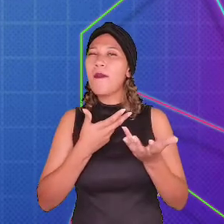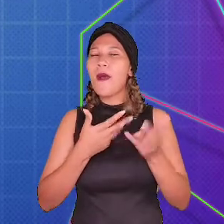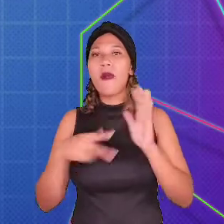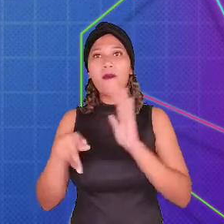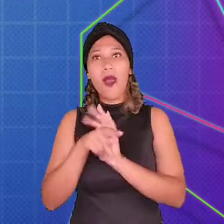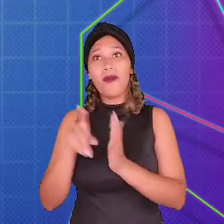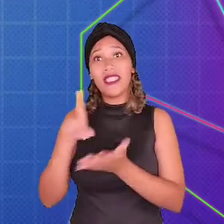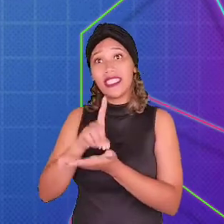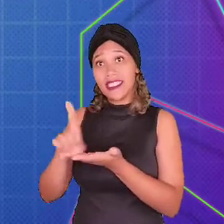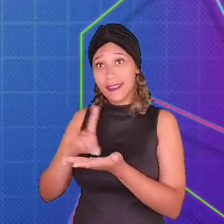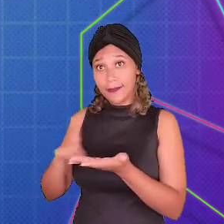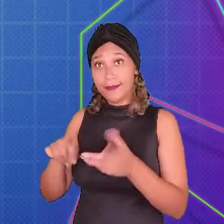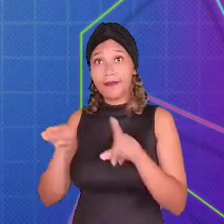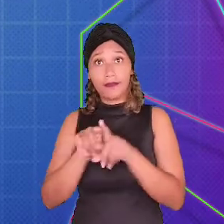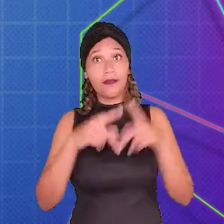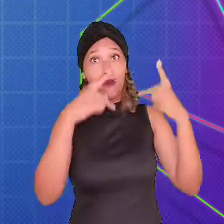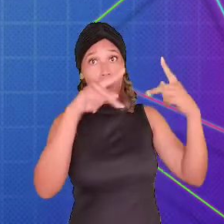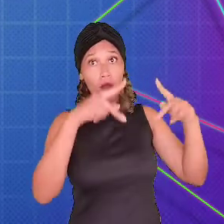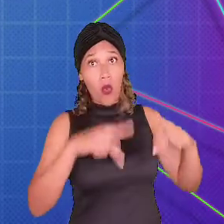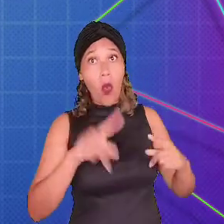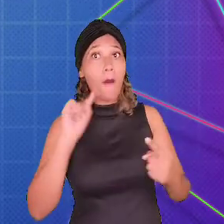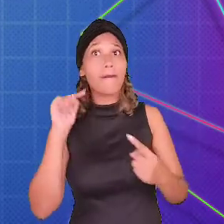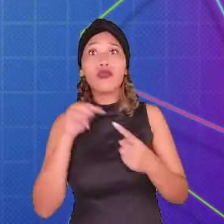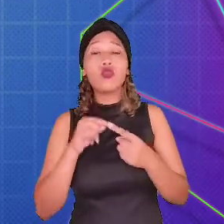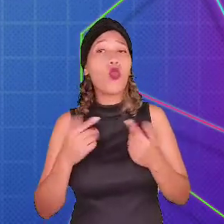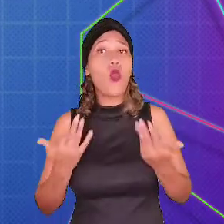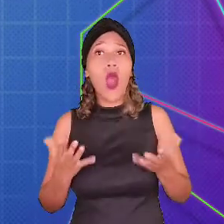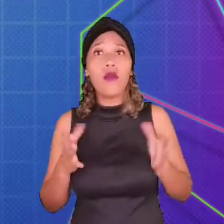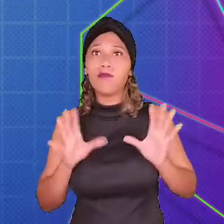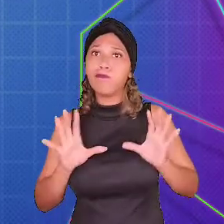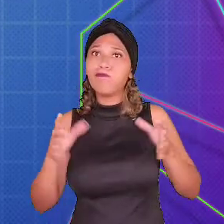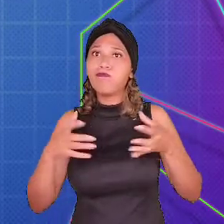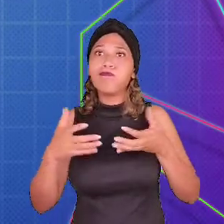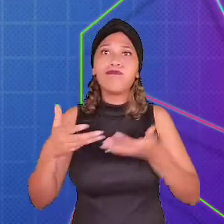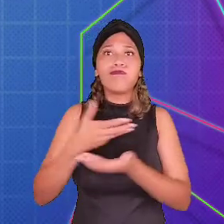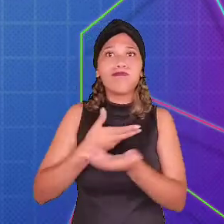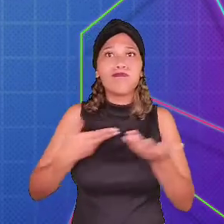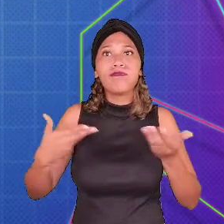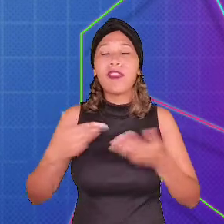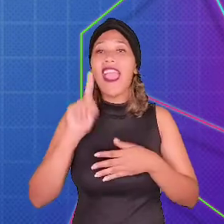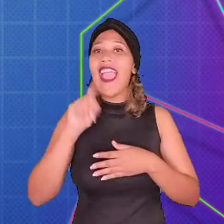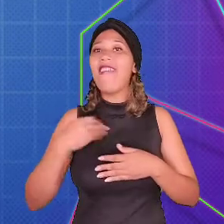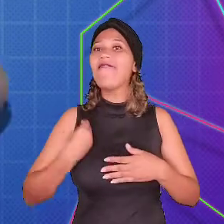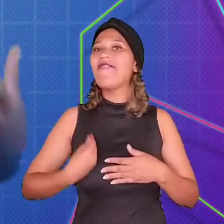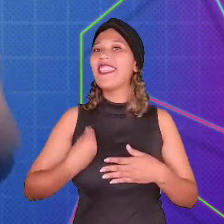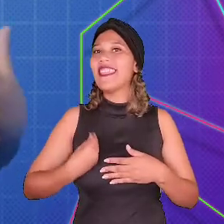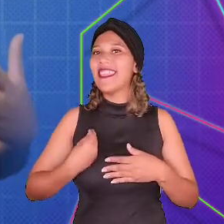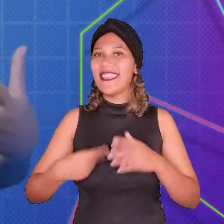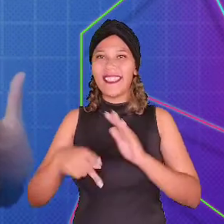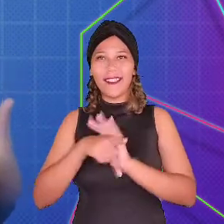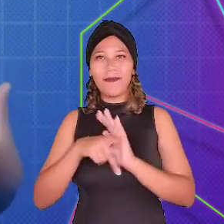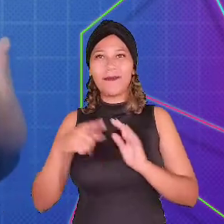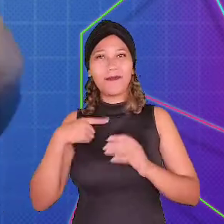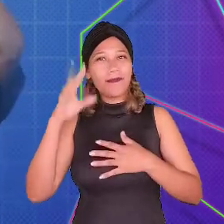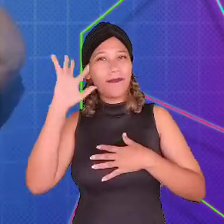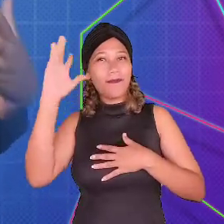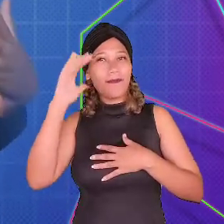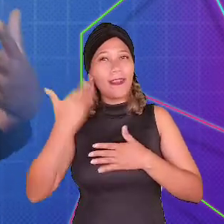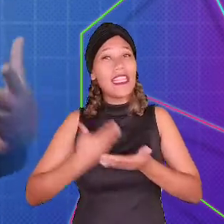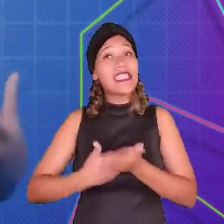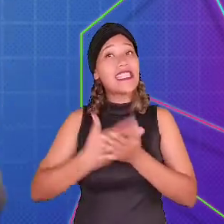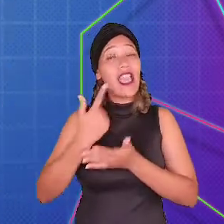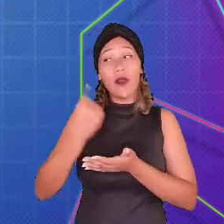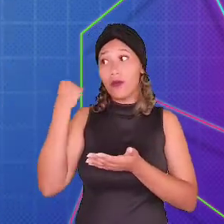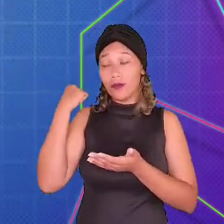de games e com os programadores. O objetivo principal dos artistas de games é dar vida àquilo que foi pensado na fase